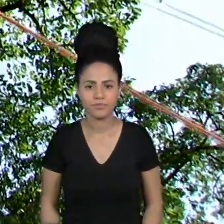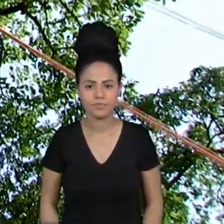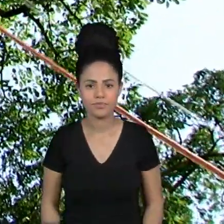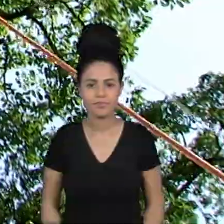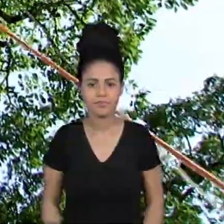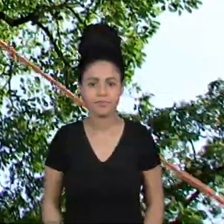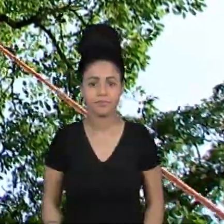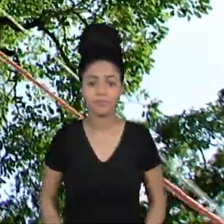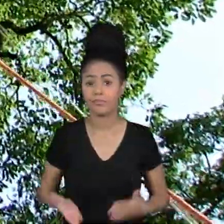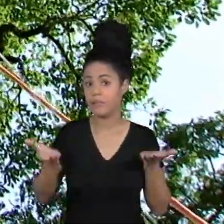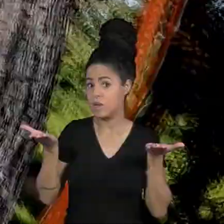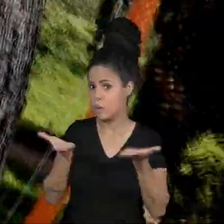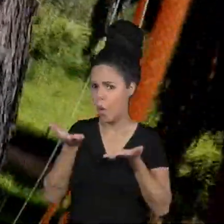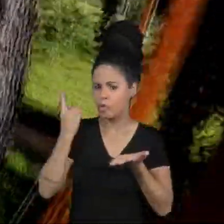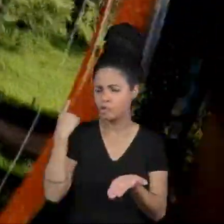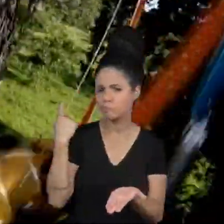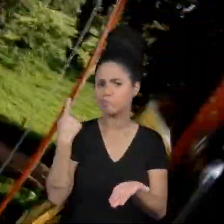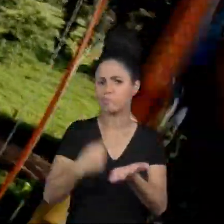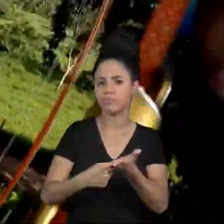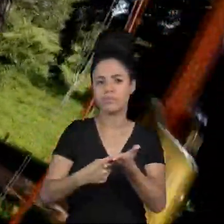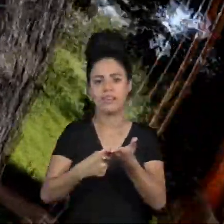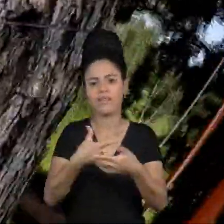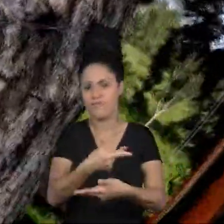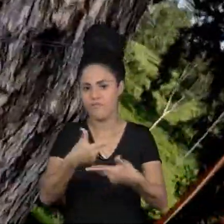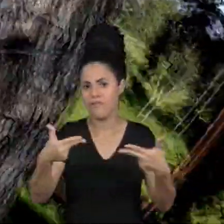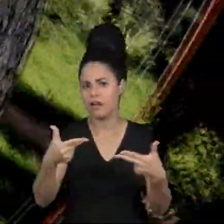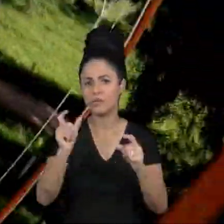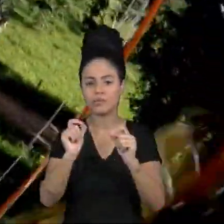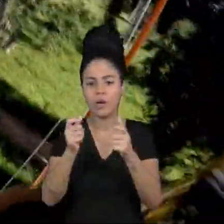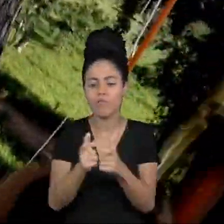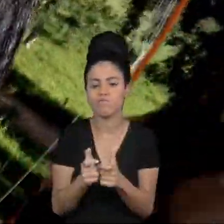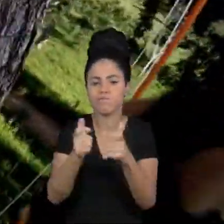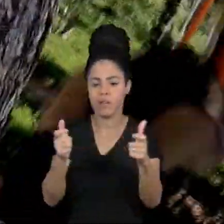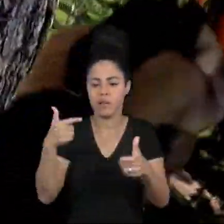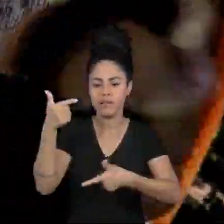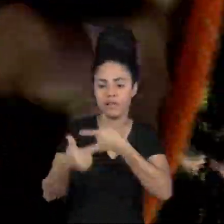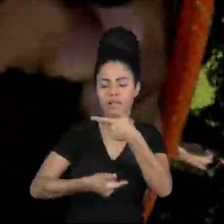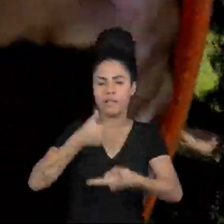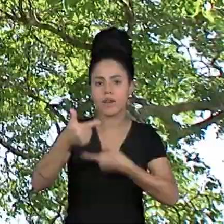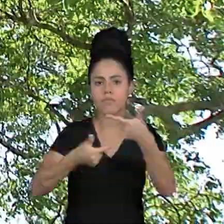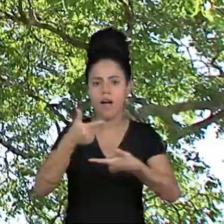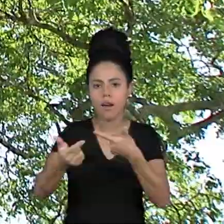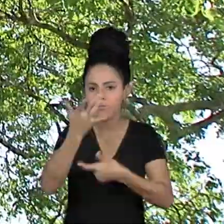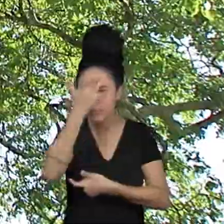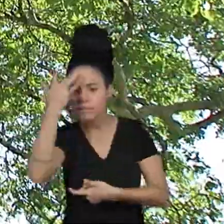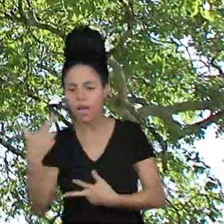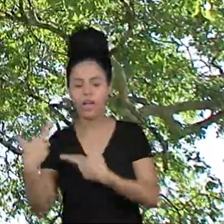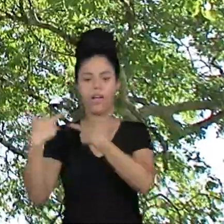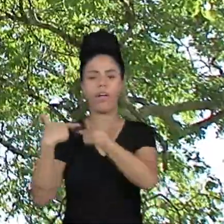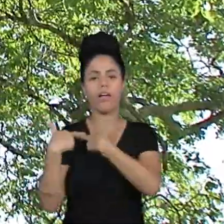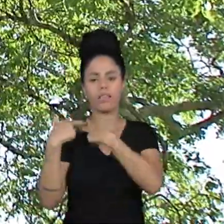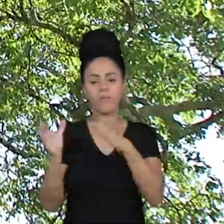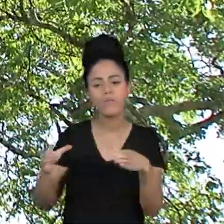Hoje os desafios são aumentar esse trabalho principalmente de envolvimento da comunidade e dos setores